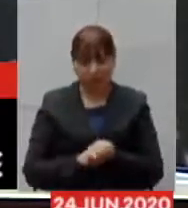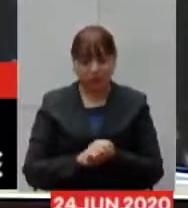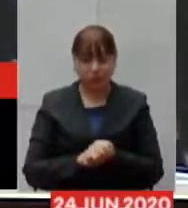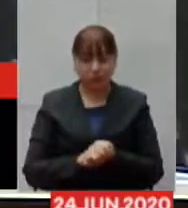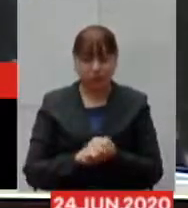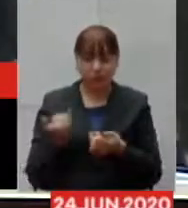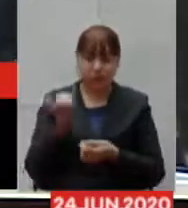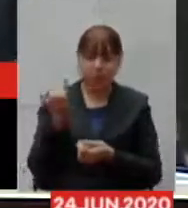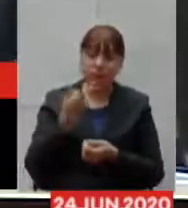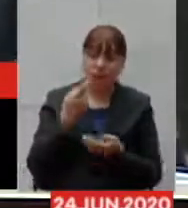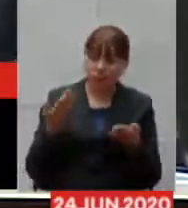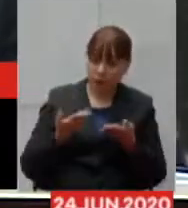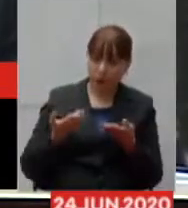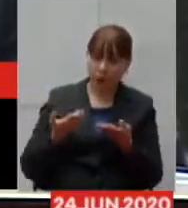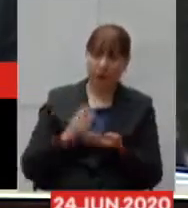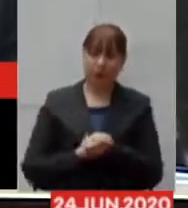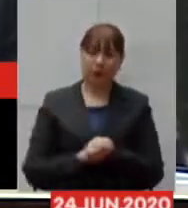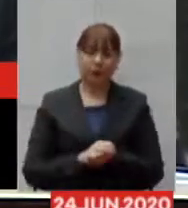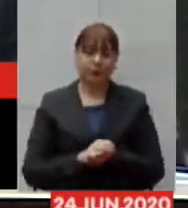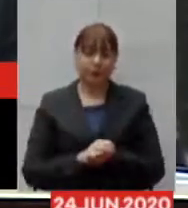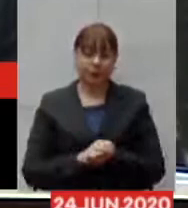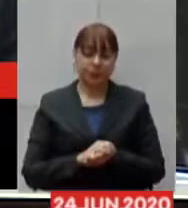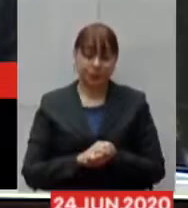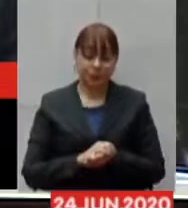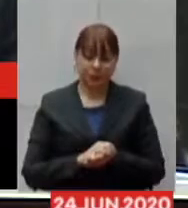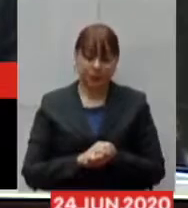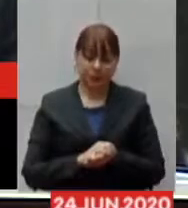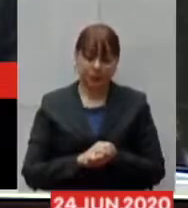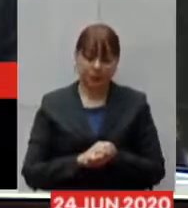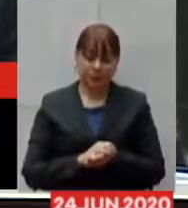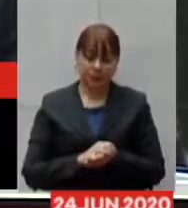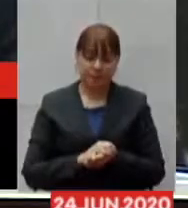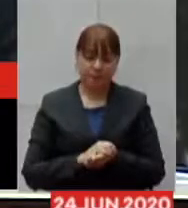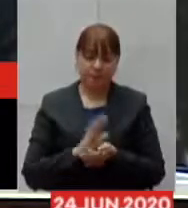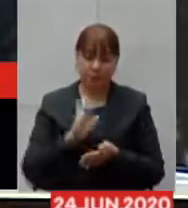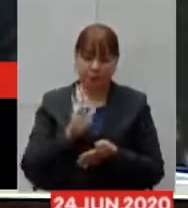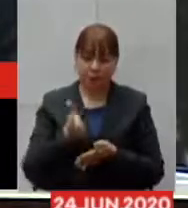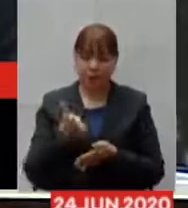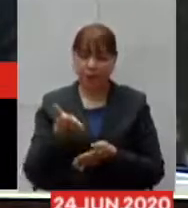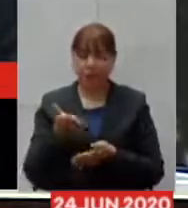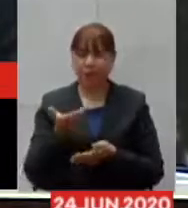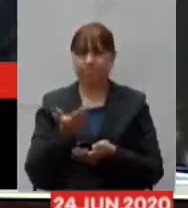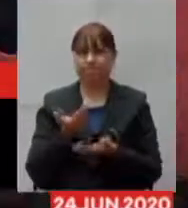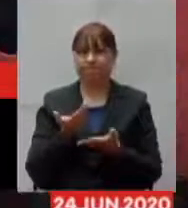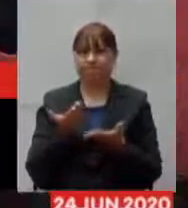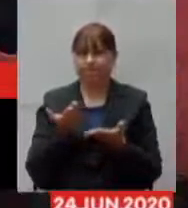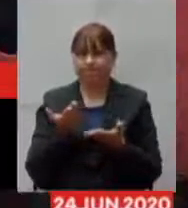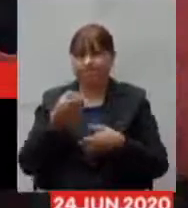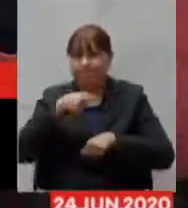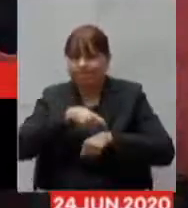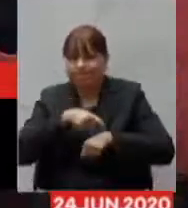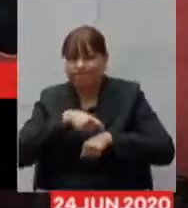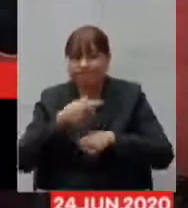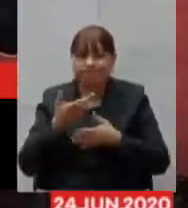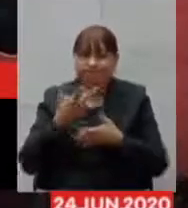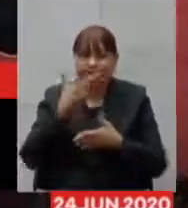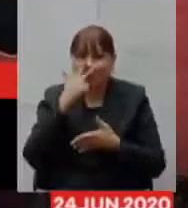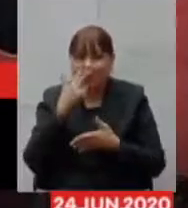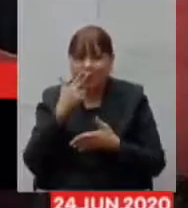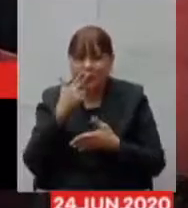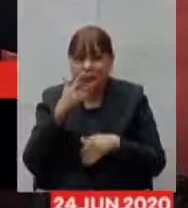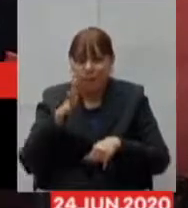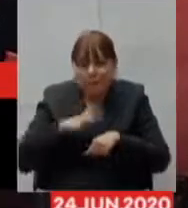importante neste momento nós estamos aí já aproximando de um período talvez o mais